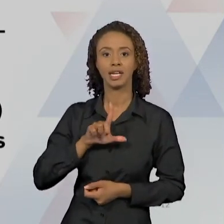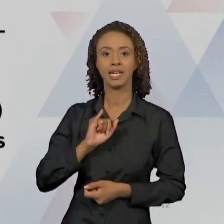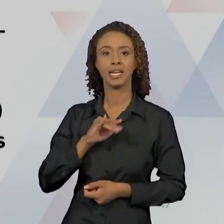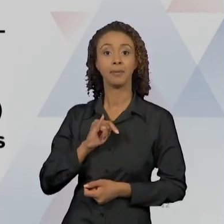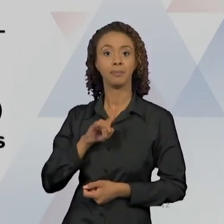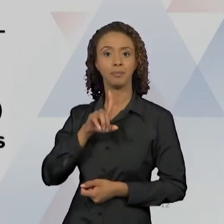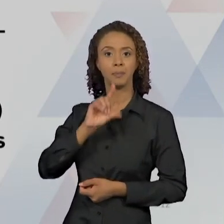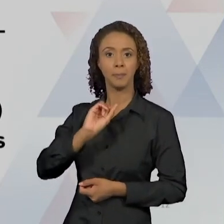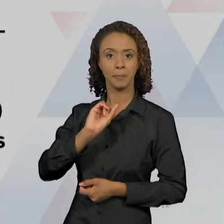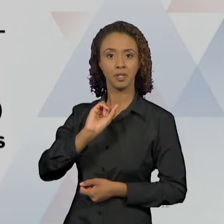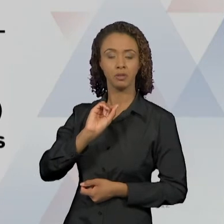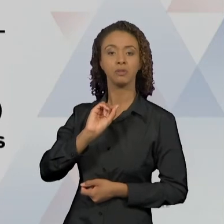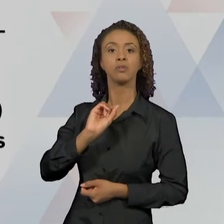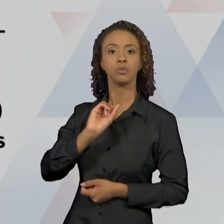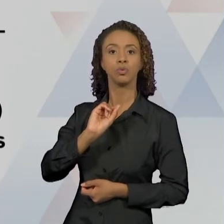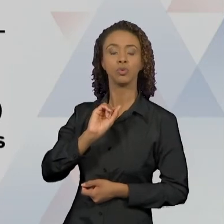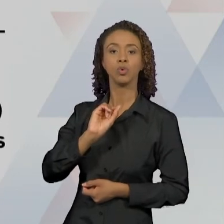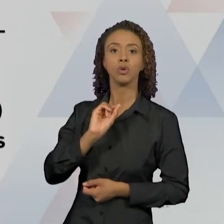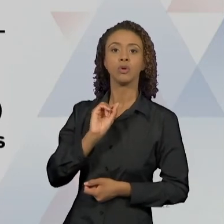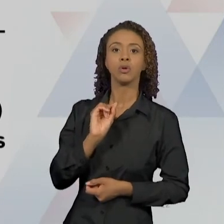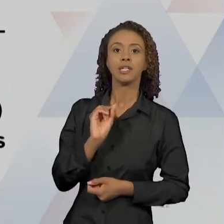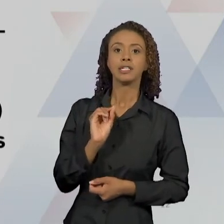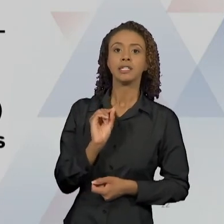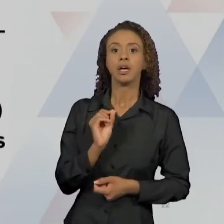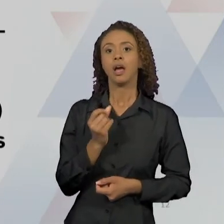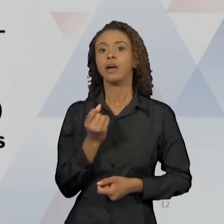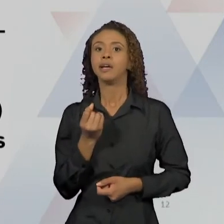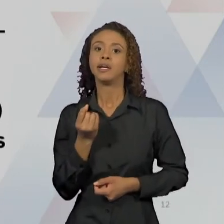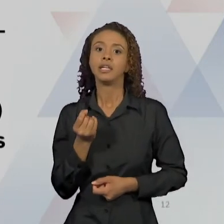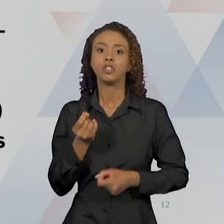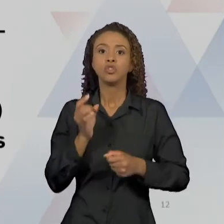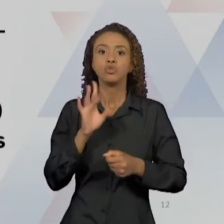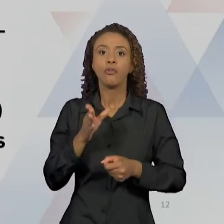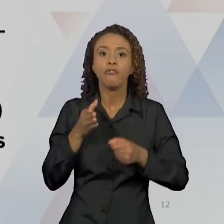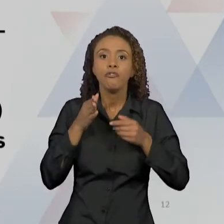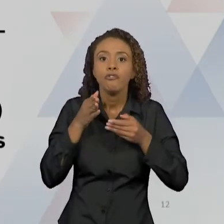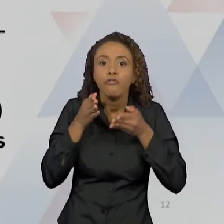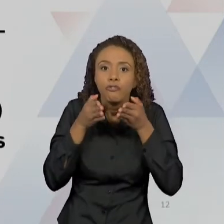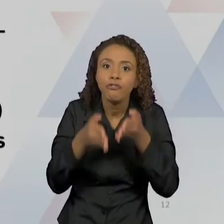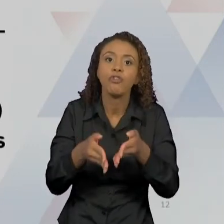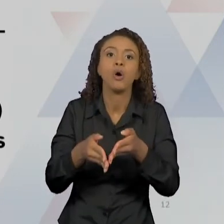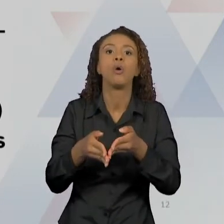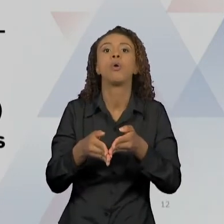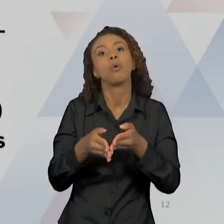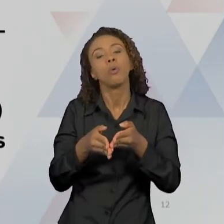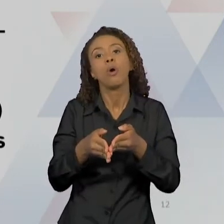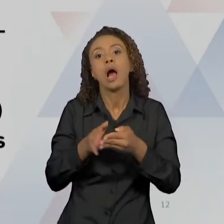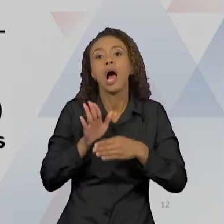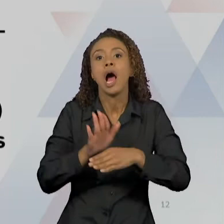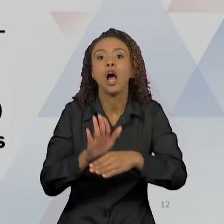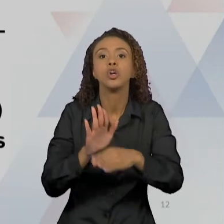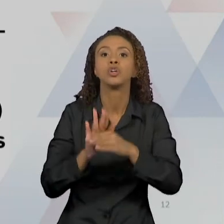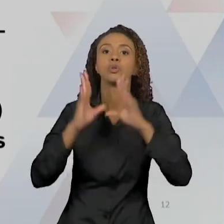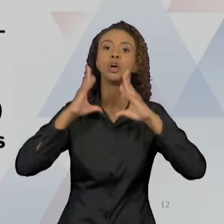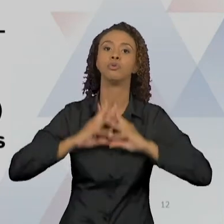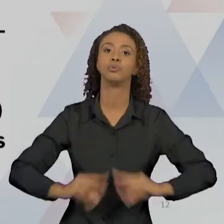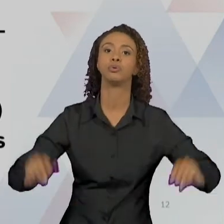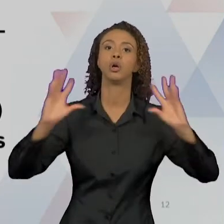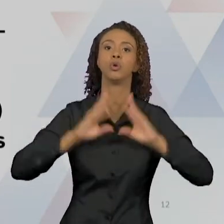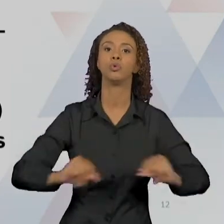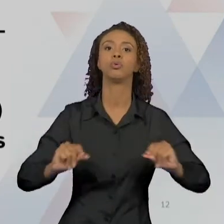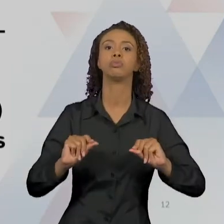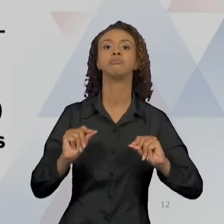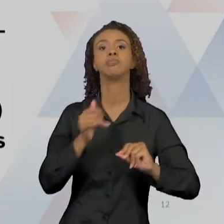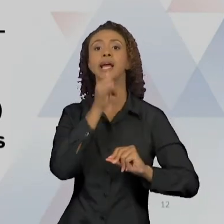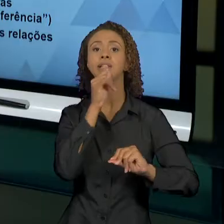socialmente aceitáveis. Então, por exemplo, as atividades escolares, esportivas, artísticas. No